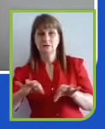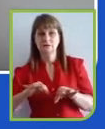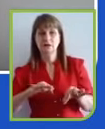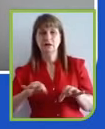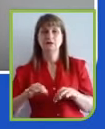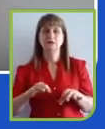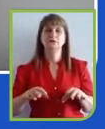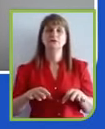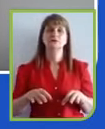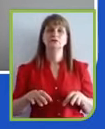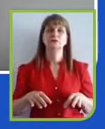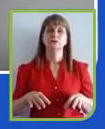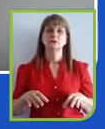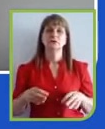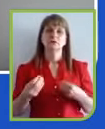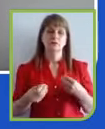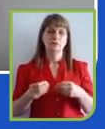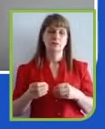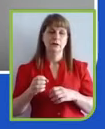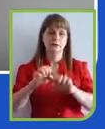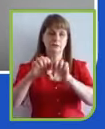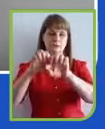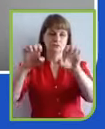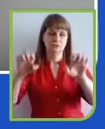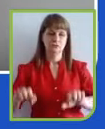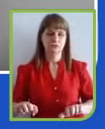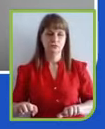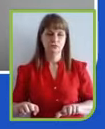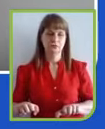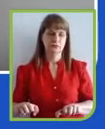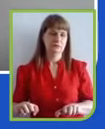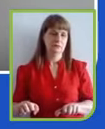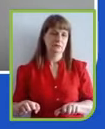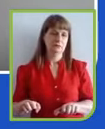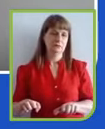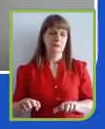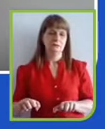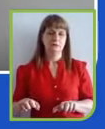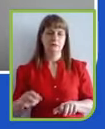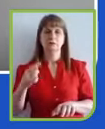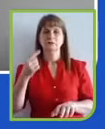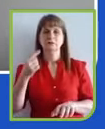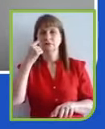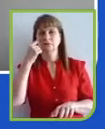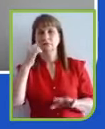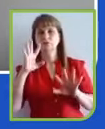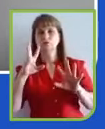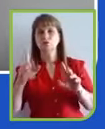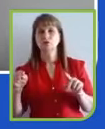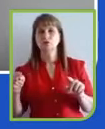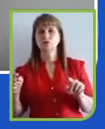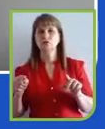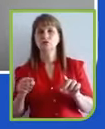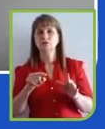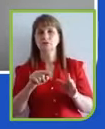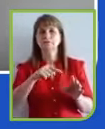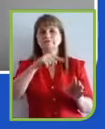uma estrutura que a gente criou um time muito funcional, que a gente vê todos os indicadores relacionados à ESG,